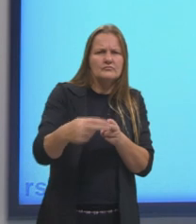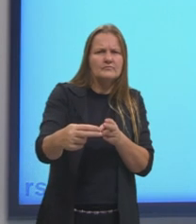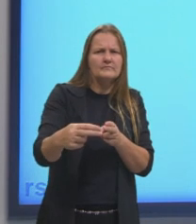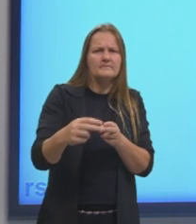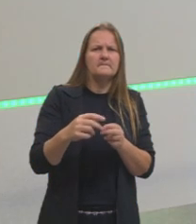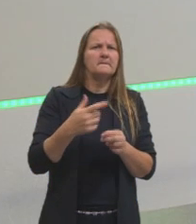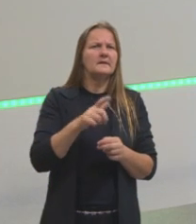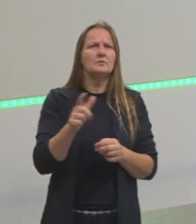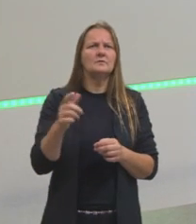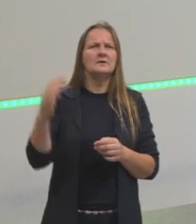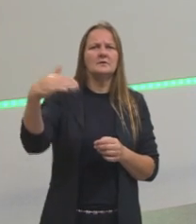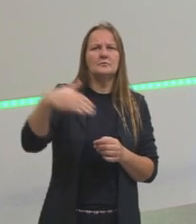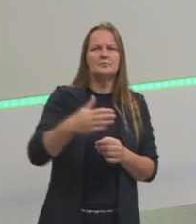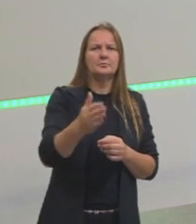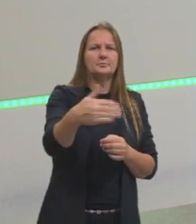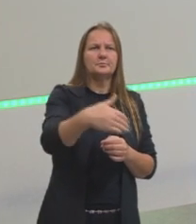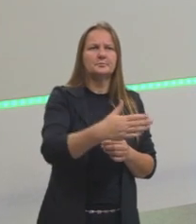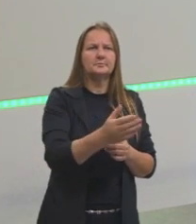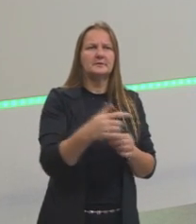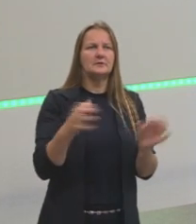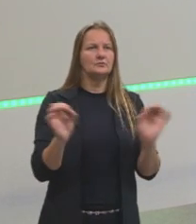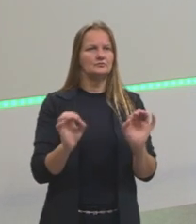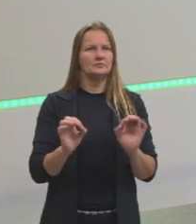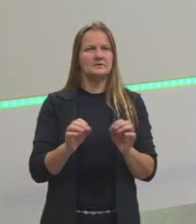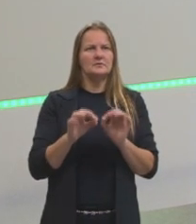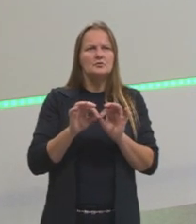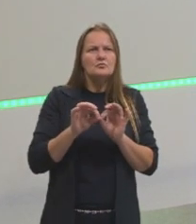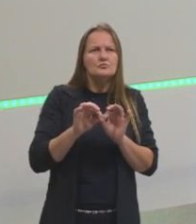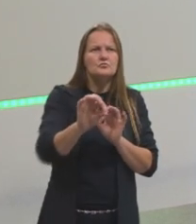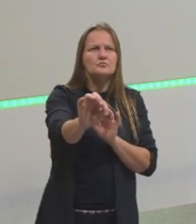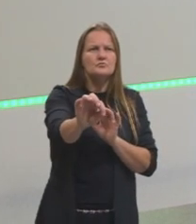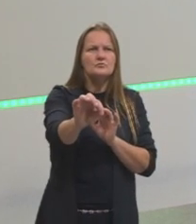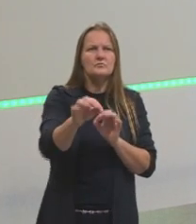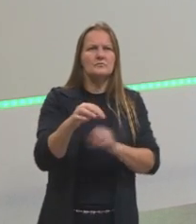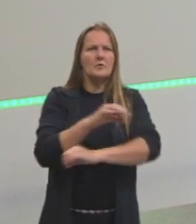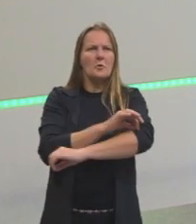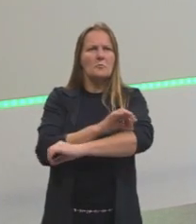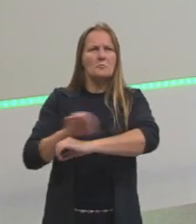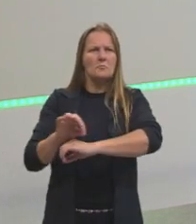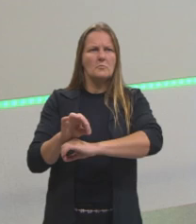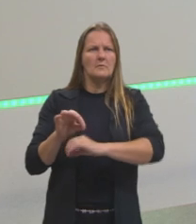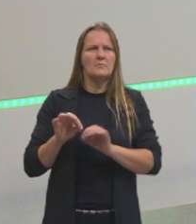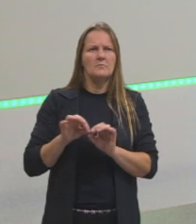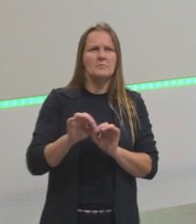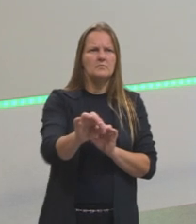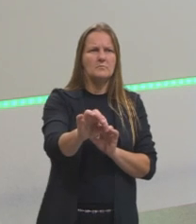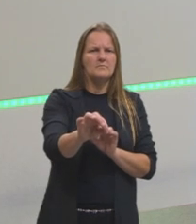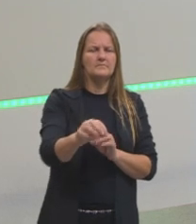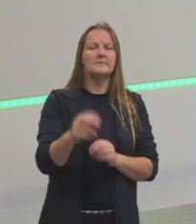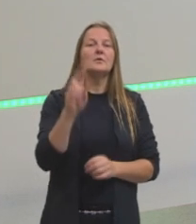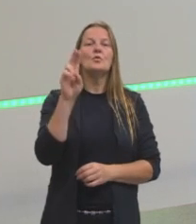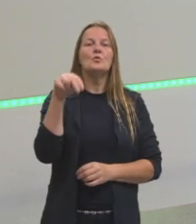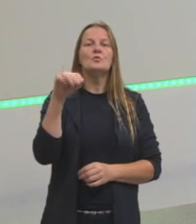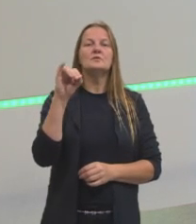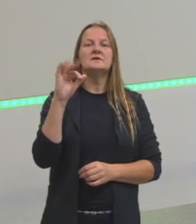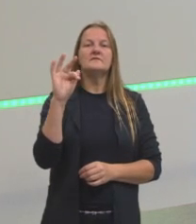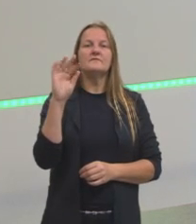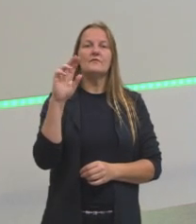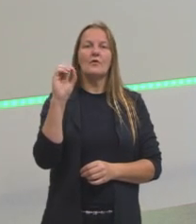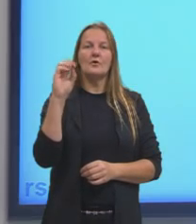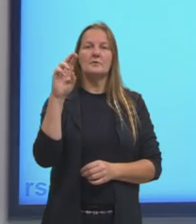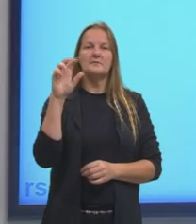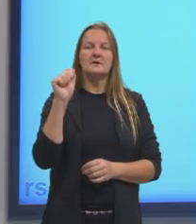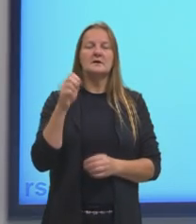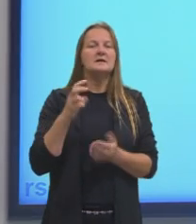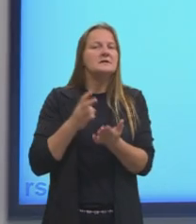movimentos do tipo assim. Certo? É sempre reto. E o uniforme, a gente quer dizer